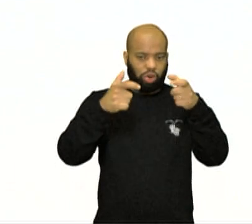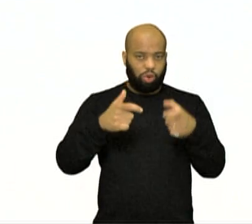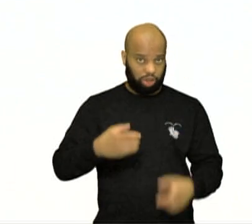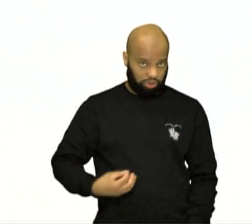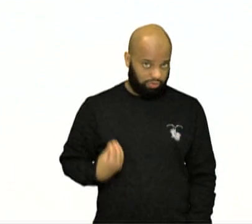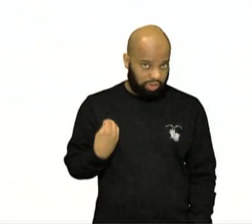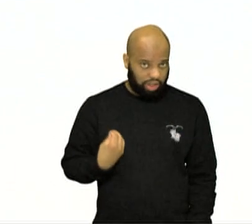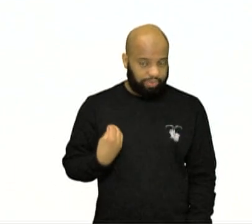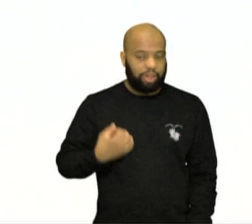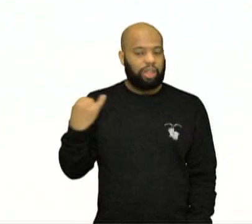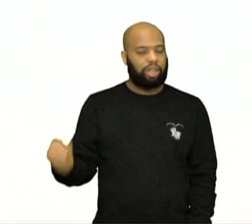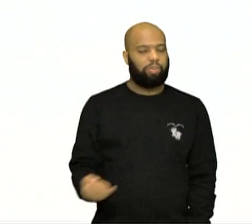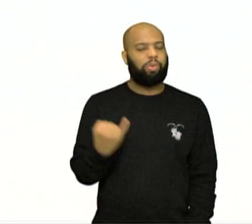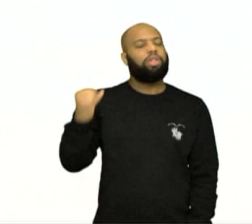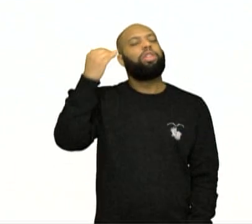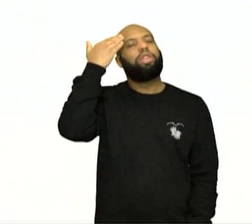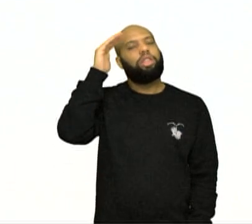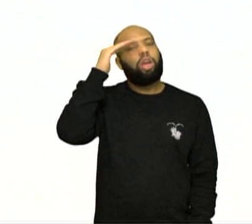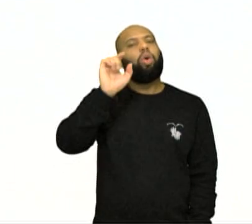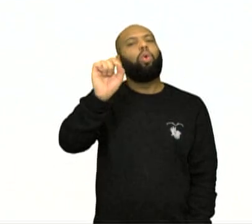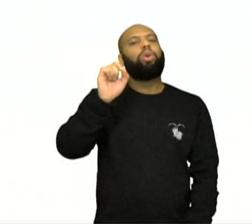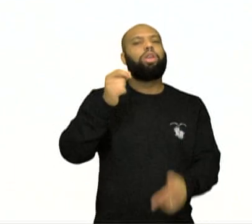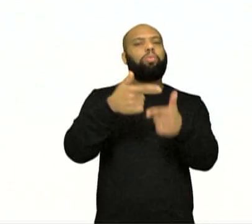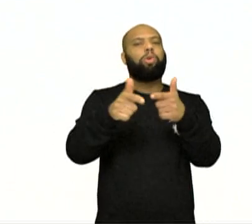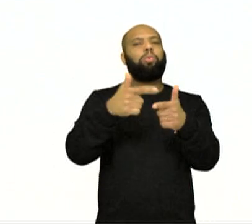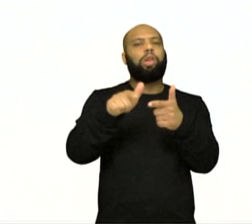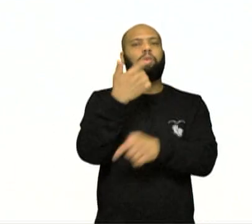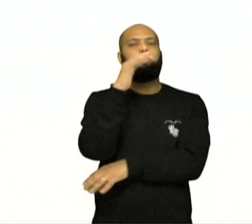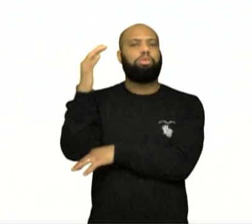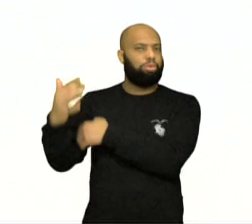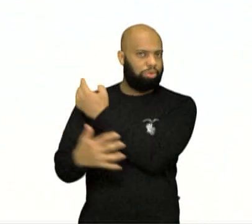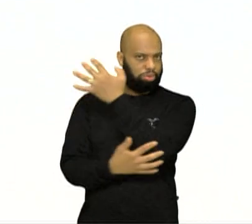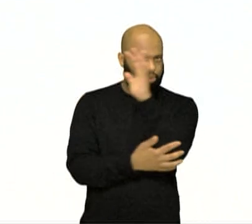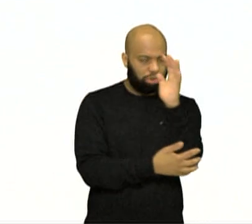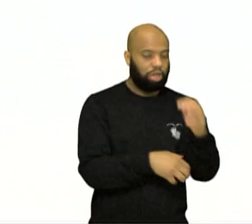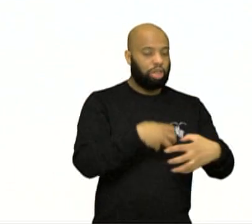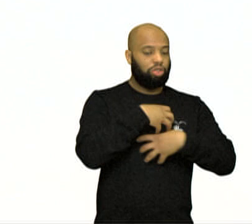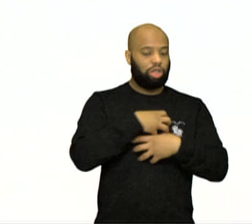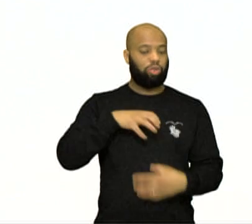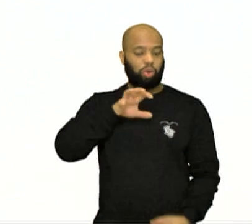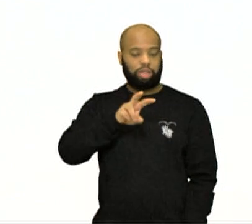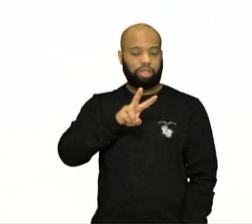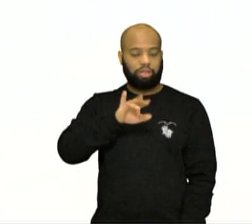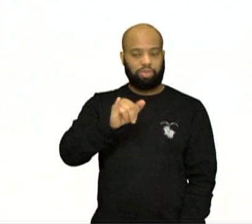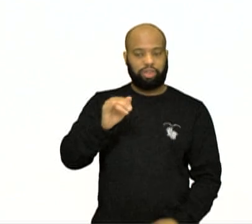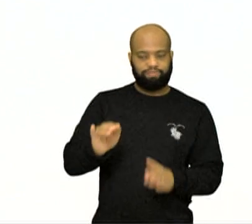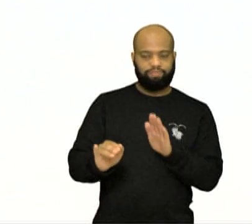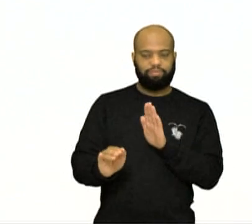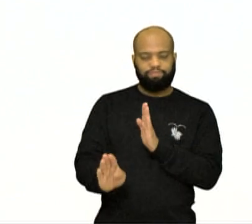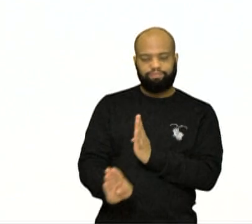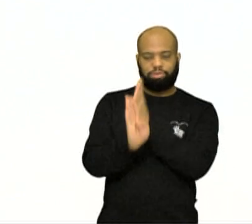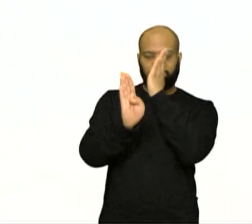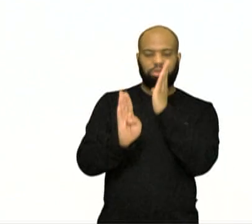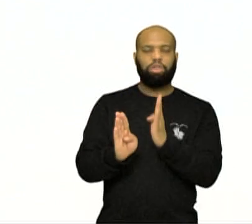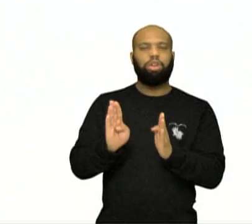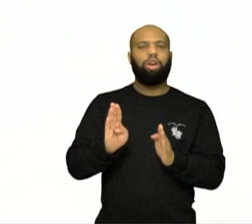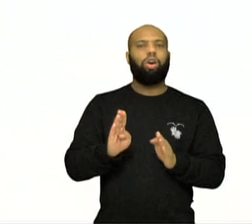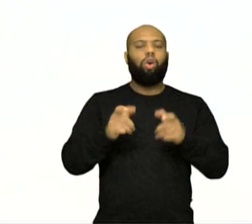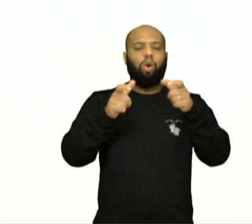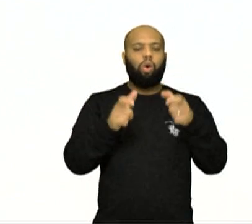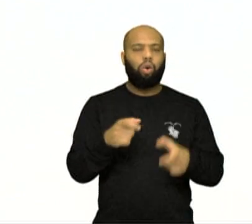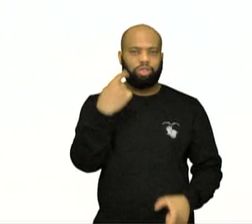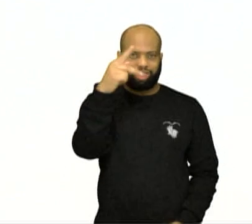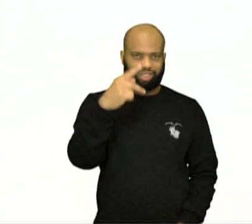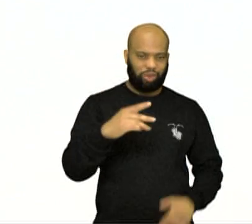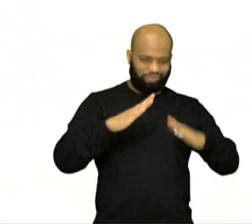então é preciso entender o que é um problema ambiental urbano para saber, para identificar se no local que você vive